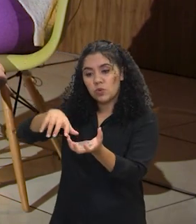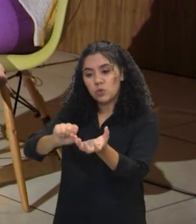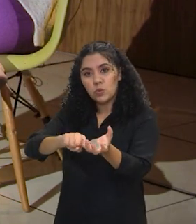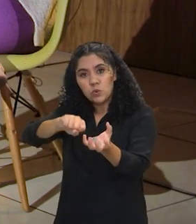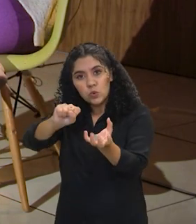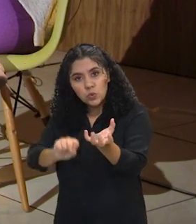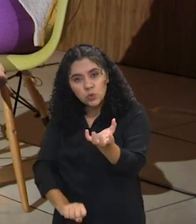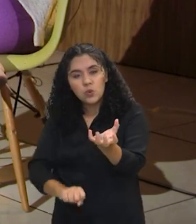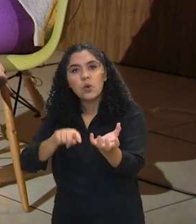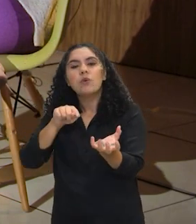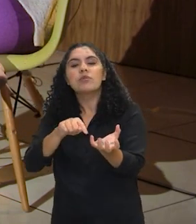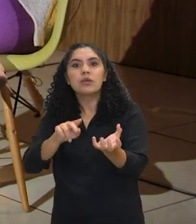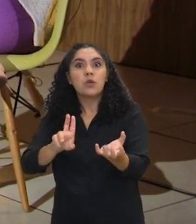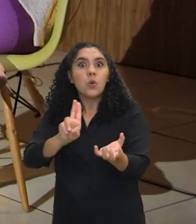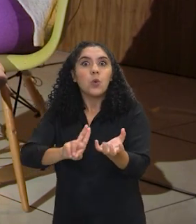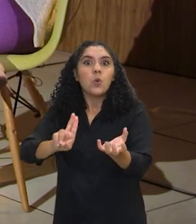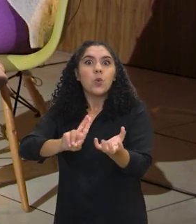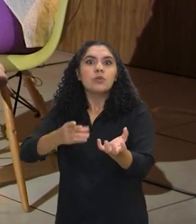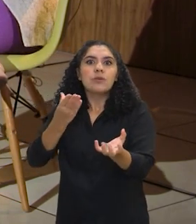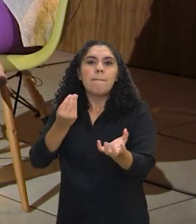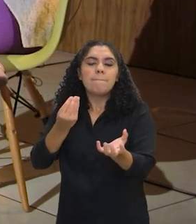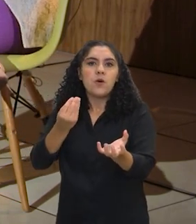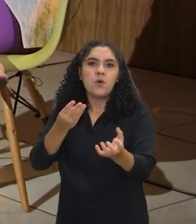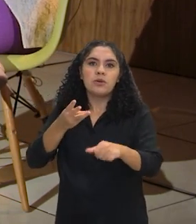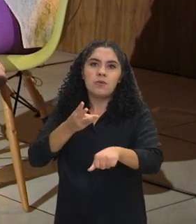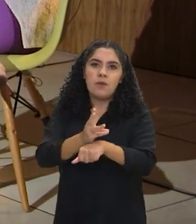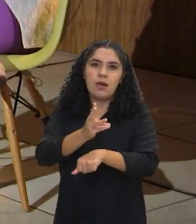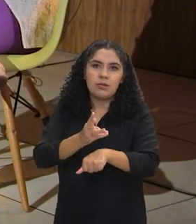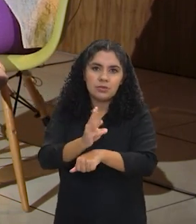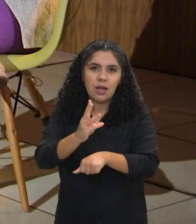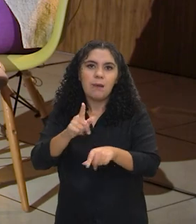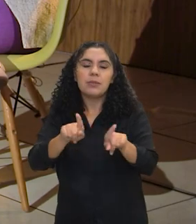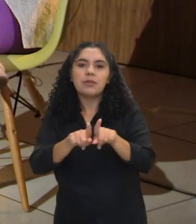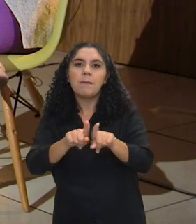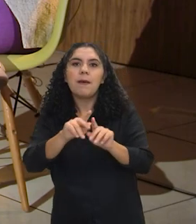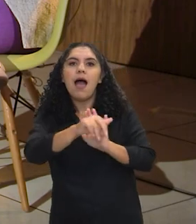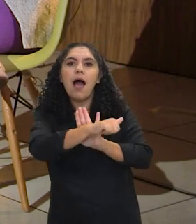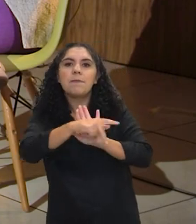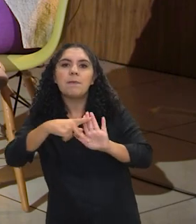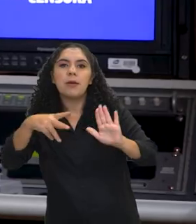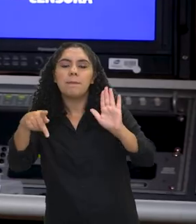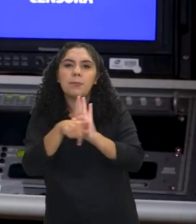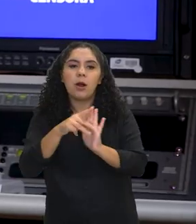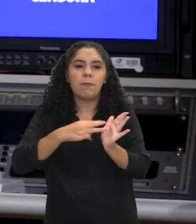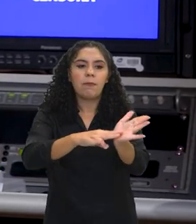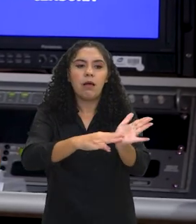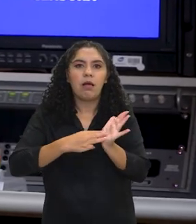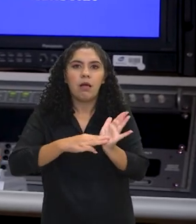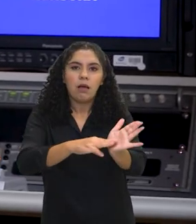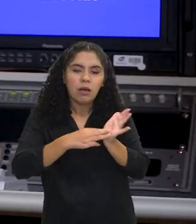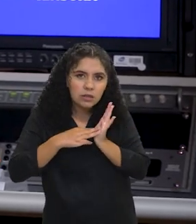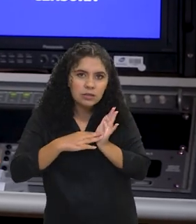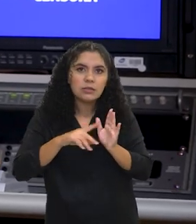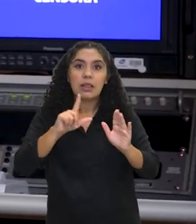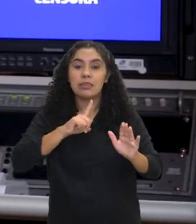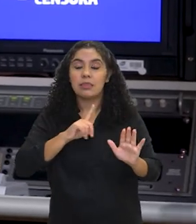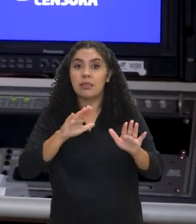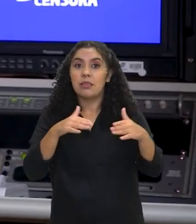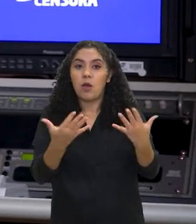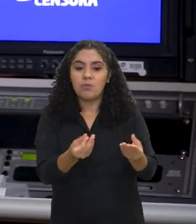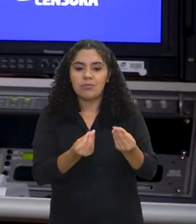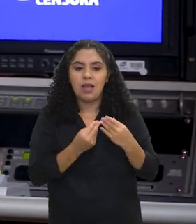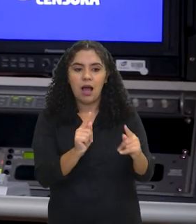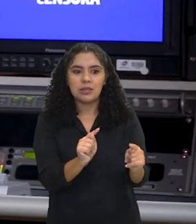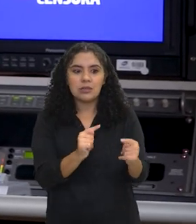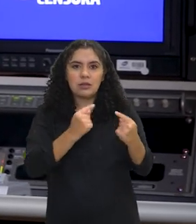sul global que tem uso intensivo de aplicativos de mensagem. Tudo isso cria desafios em alta escala. Eu diria que, assim,